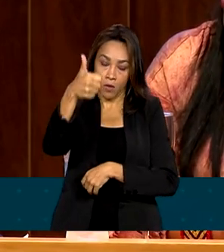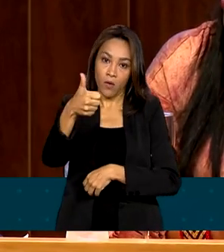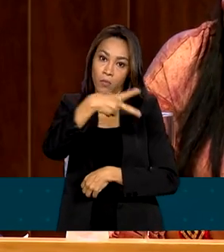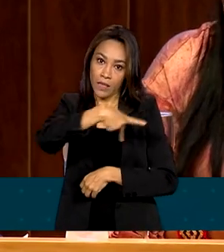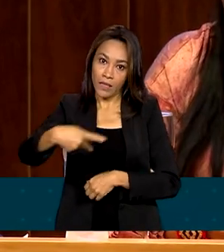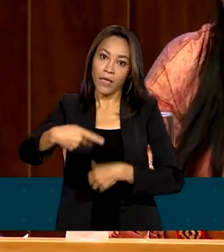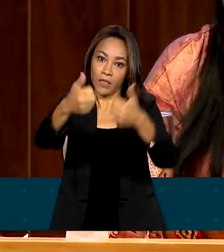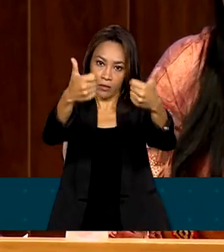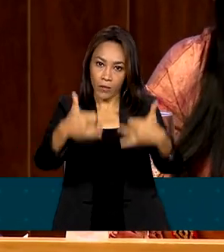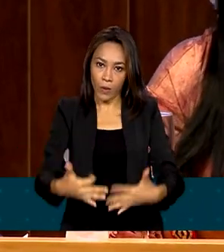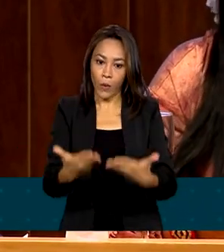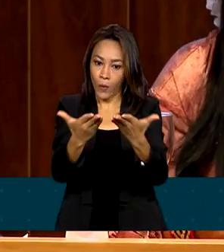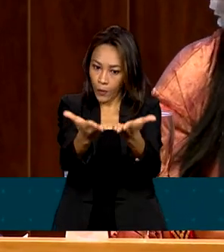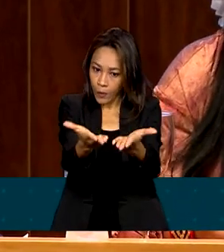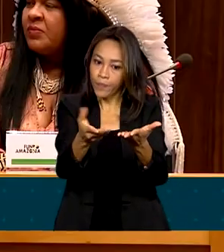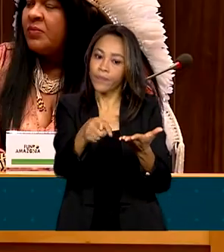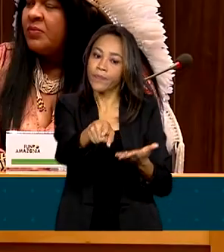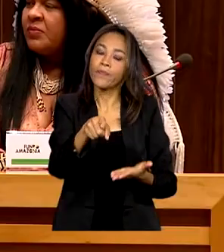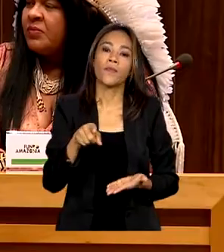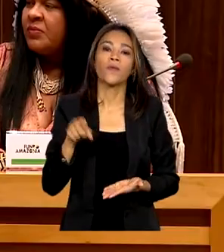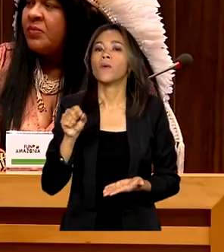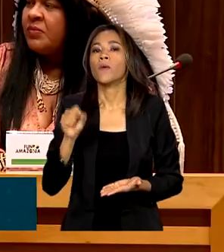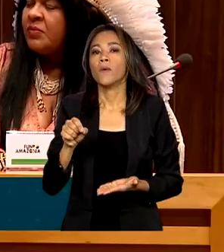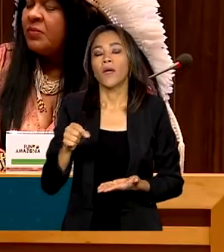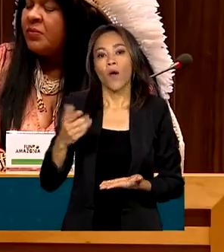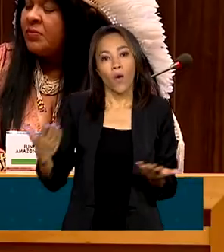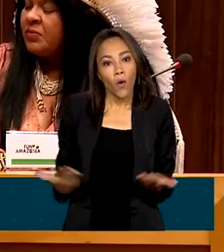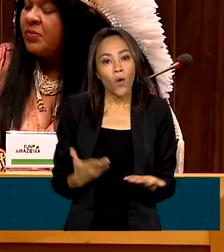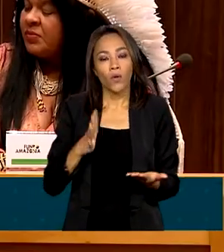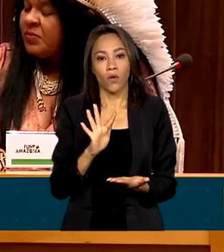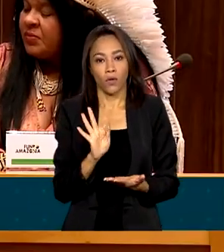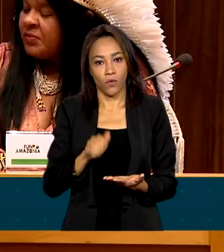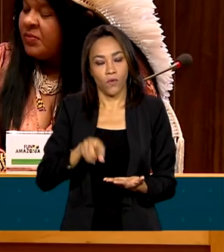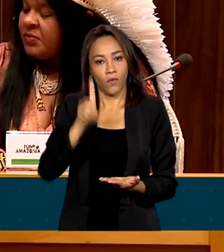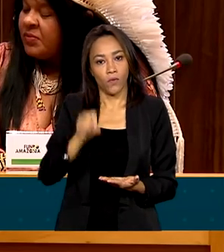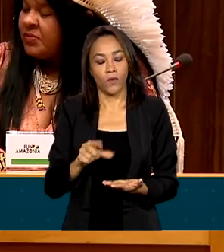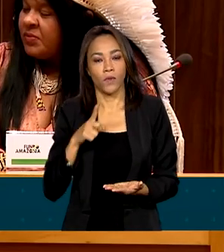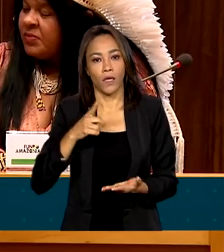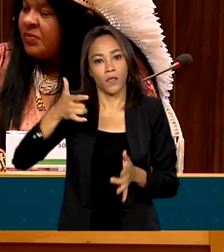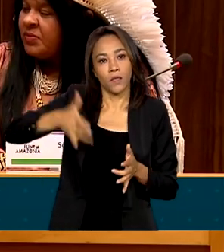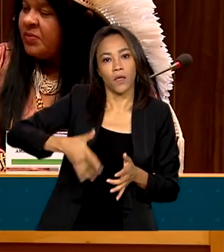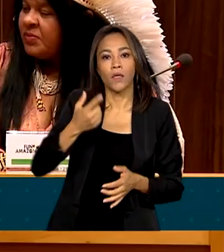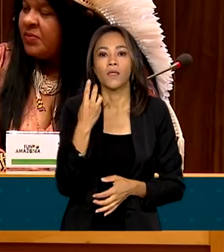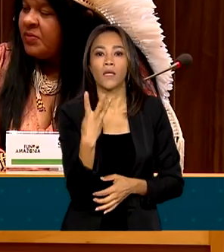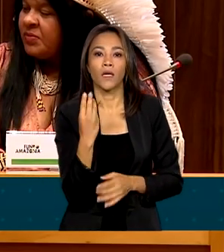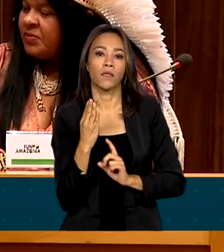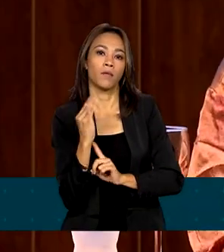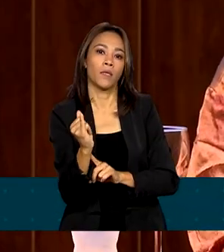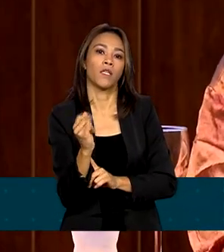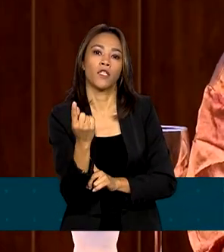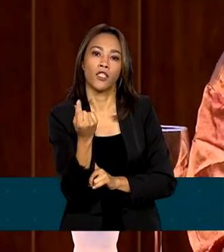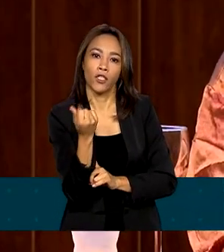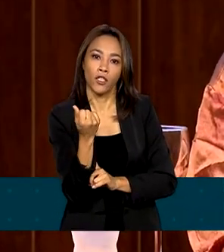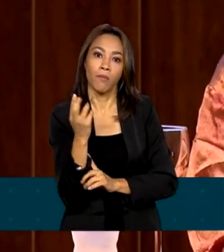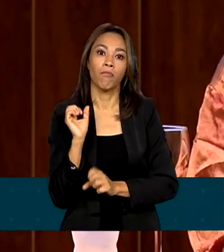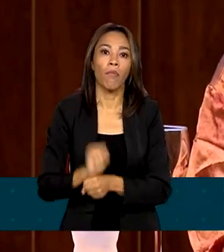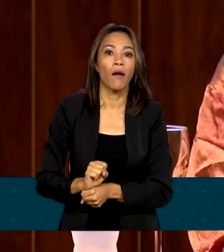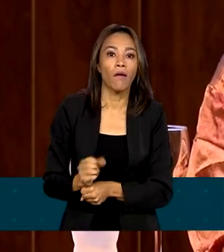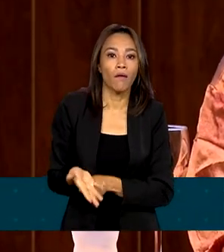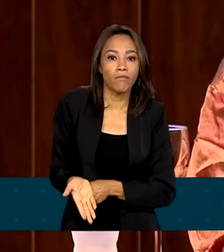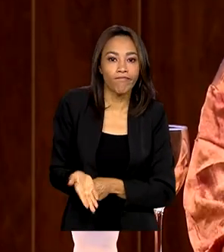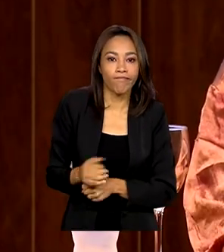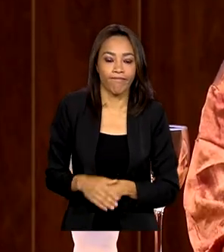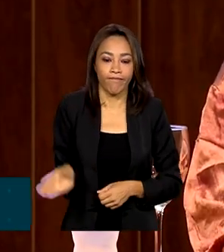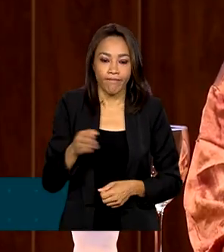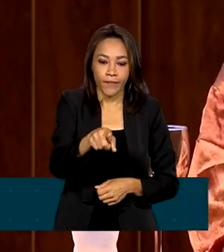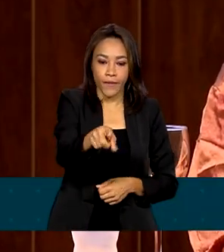BNDES, Aloysio Mercadante, o fundo hoje tem mais de 3 bilhões de reais parados. Prioridade, operações de